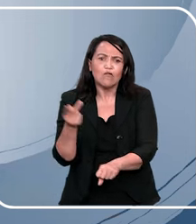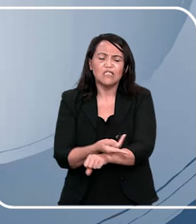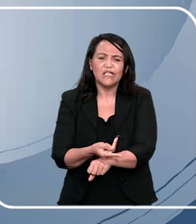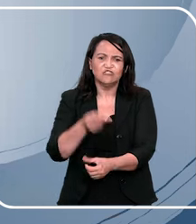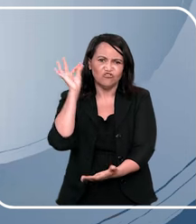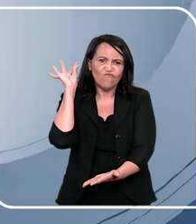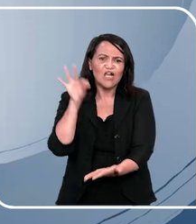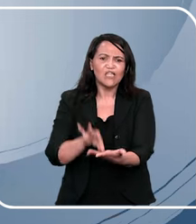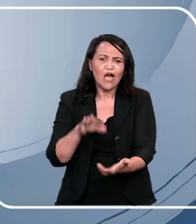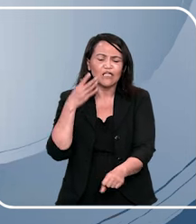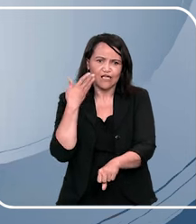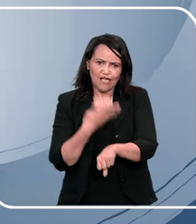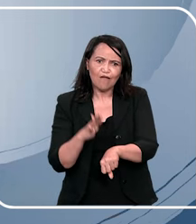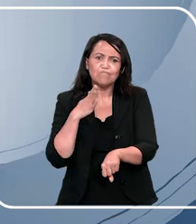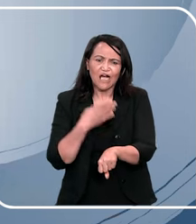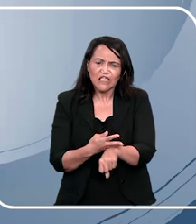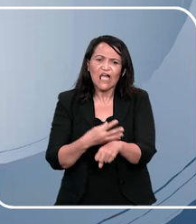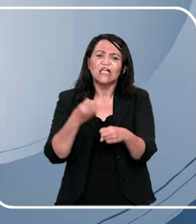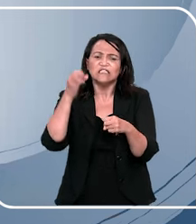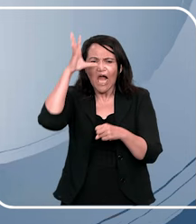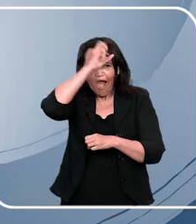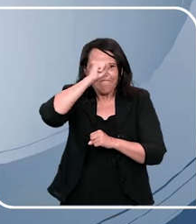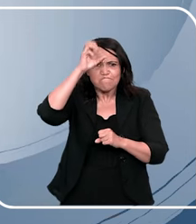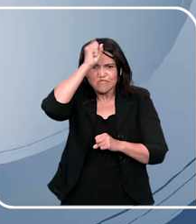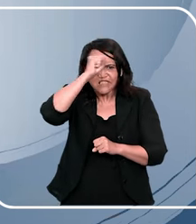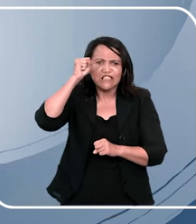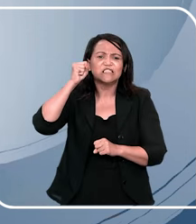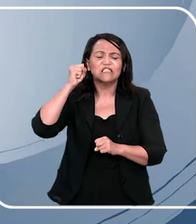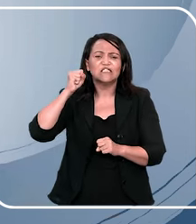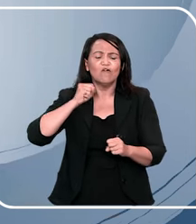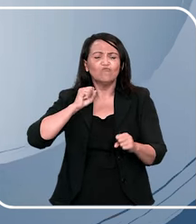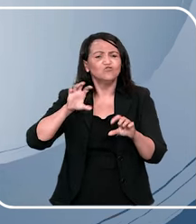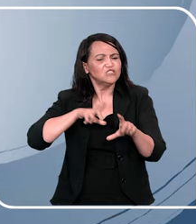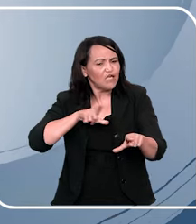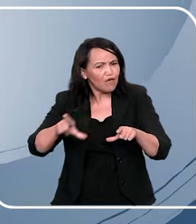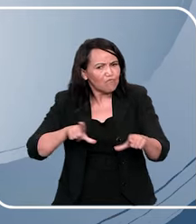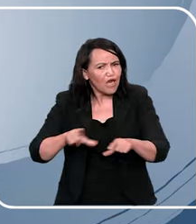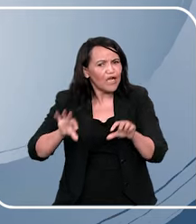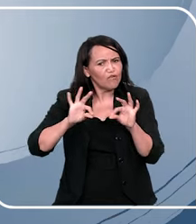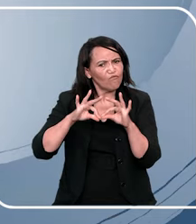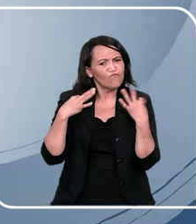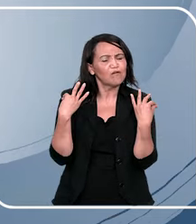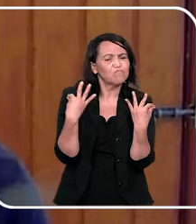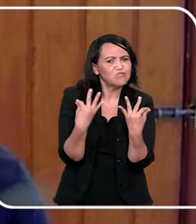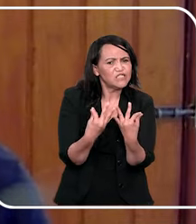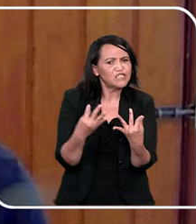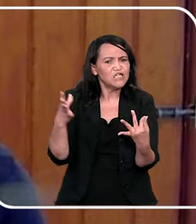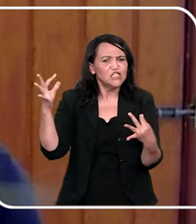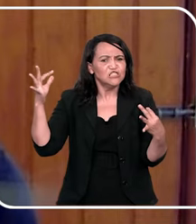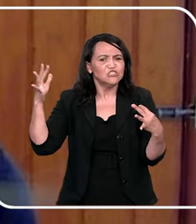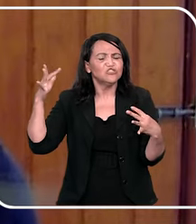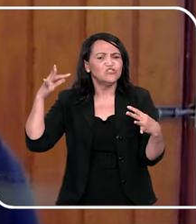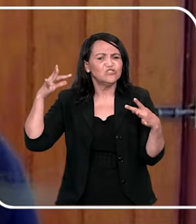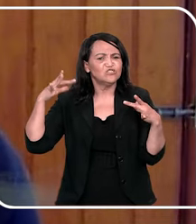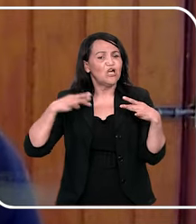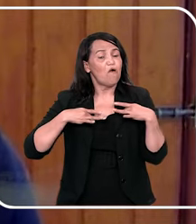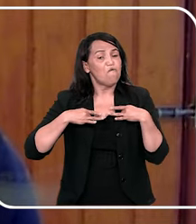vejo na prática, eu trabalho com famílias com vulnerabilidade social, que muitas ainda não têm essa informação,